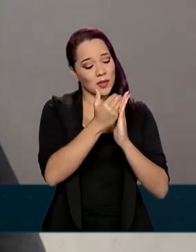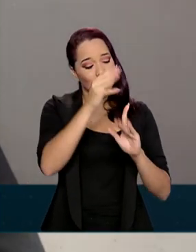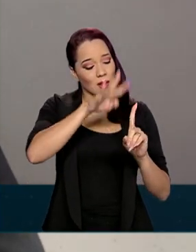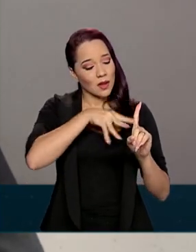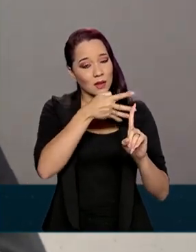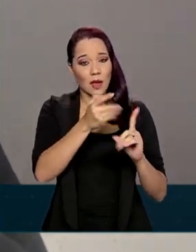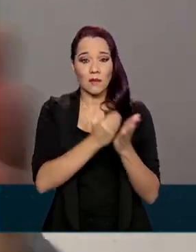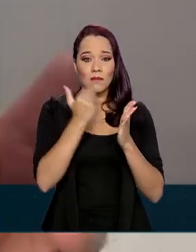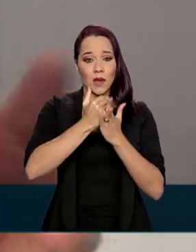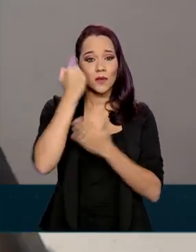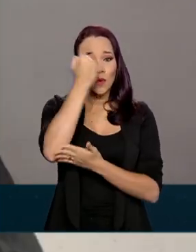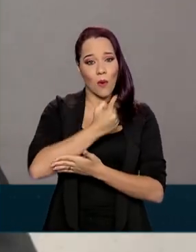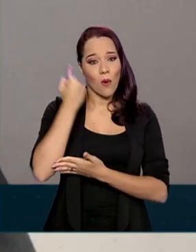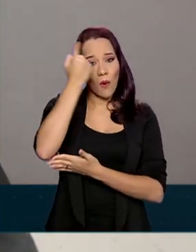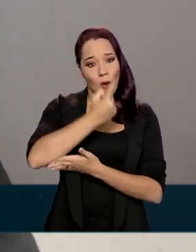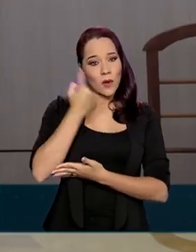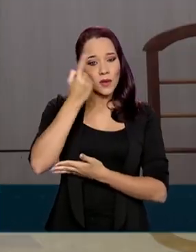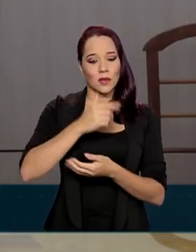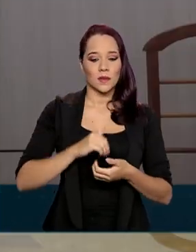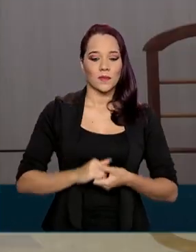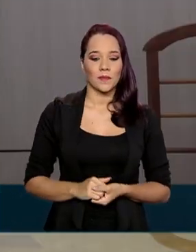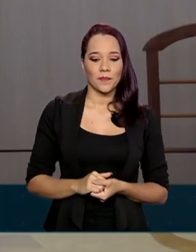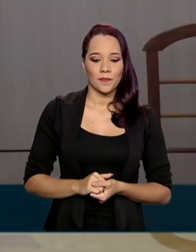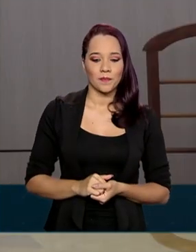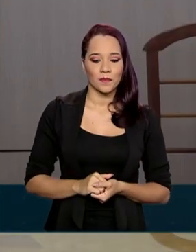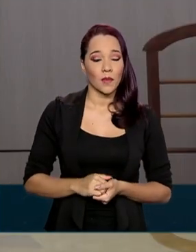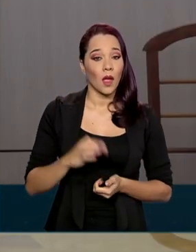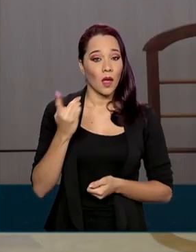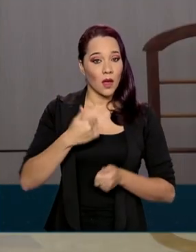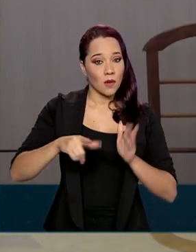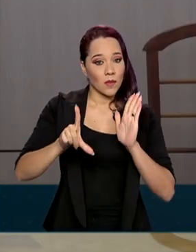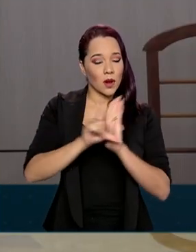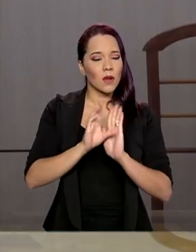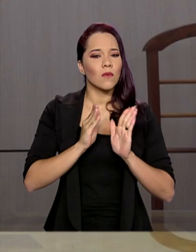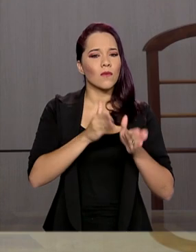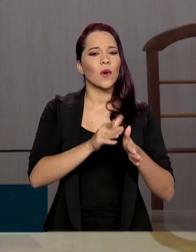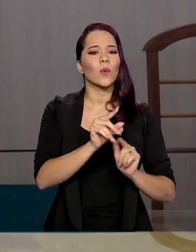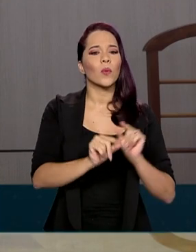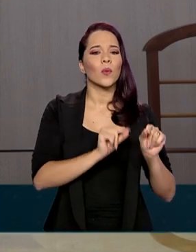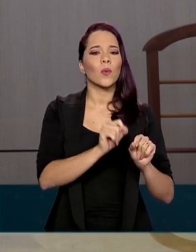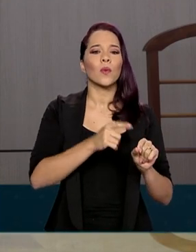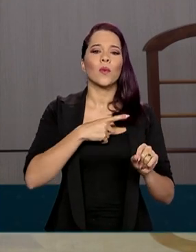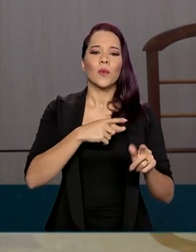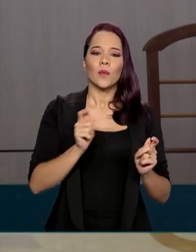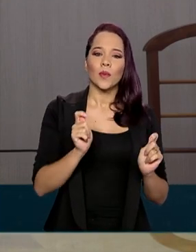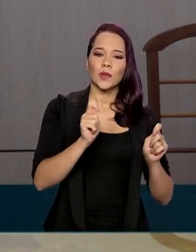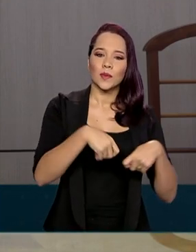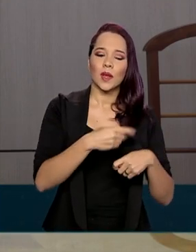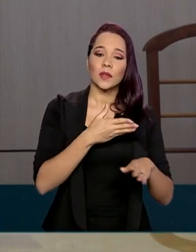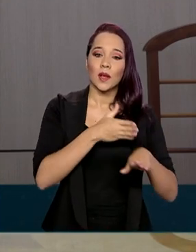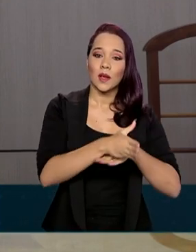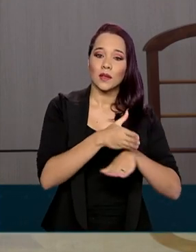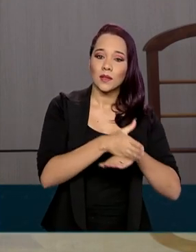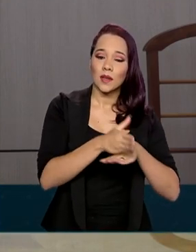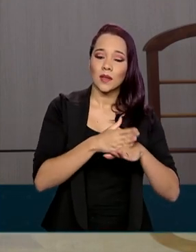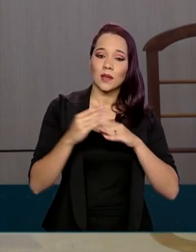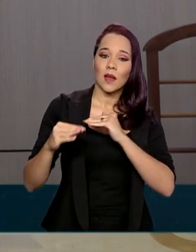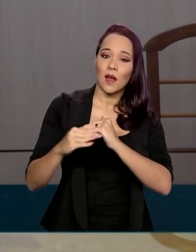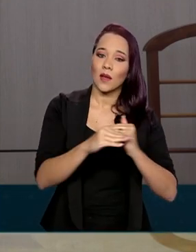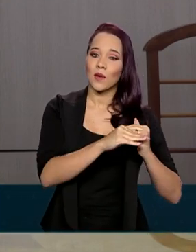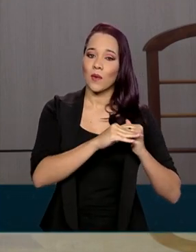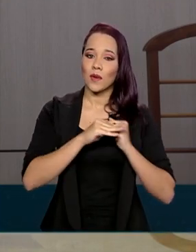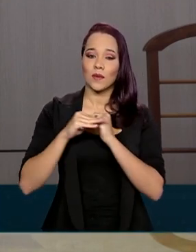mais de horas por dia, sem ter que cumprir os 200 dias. É uma lei que visa possibilitar o acesso à igualdade